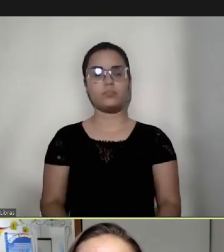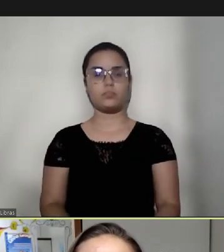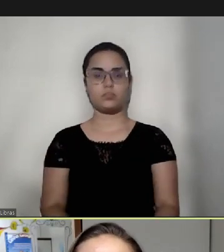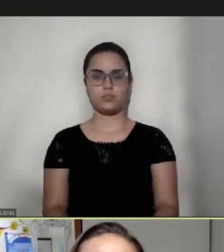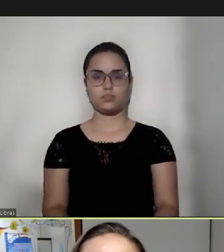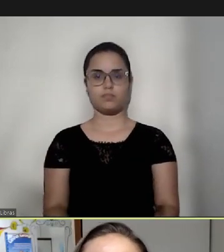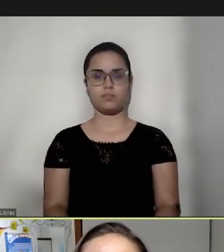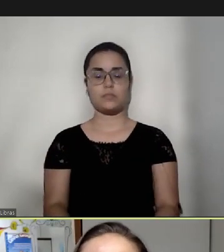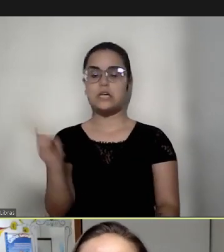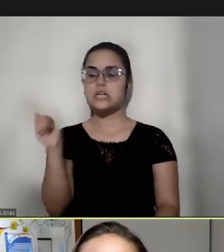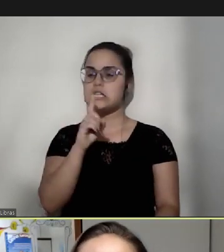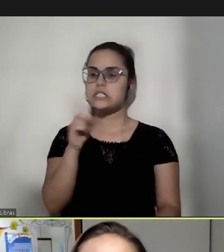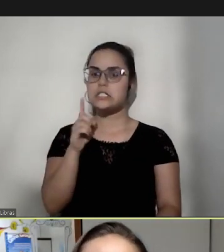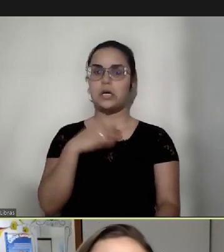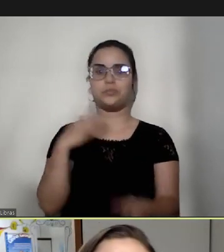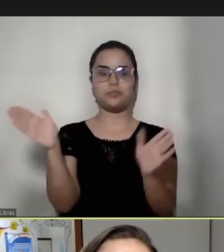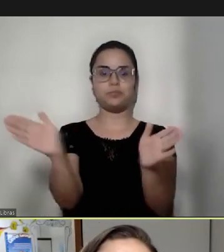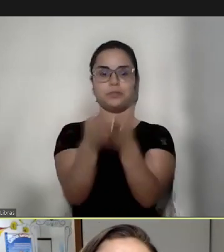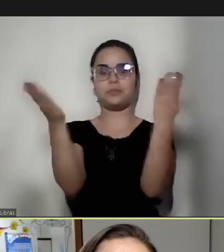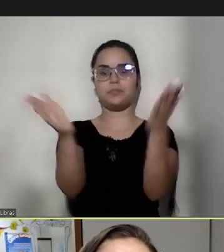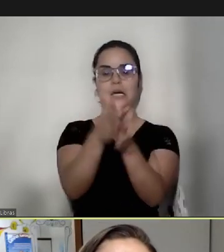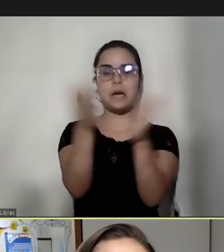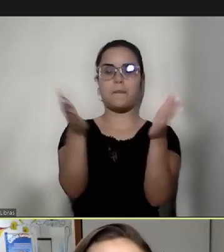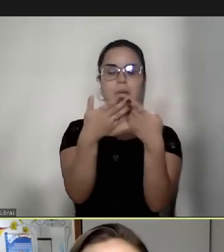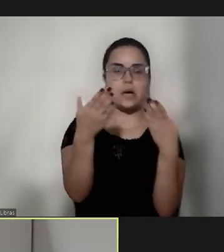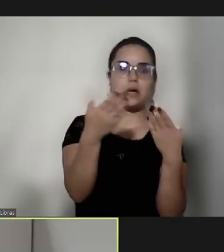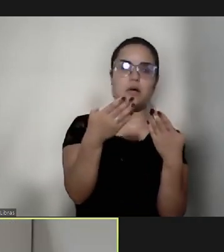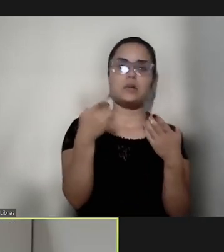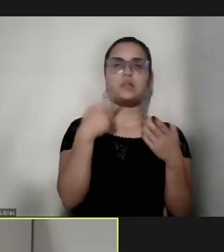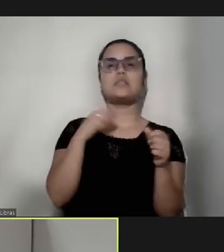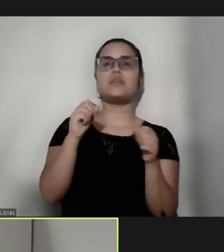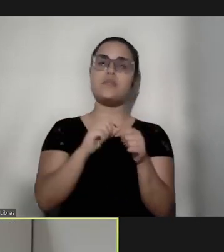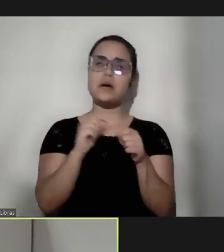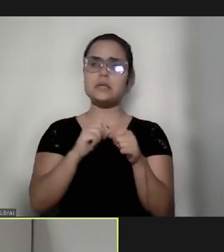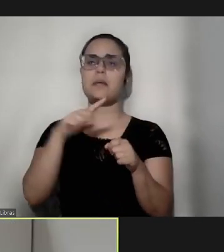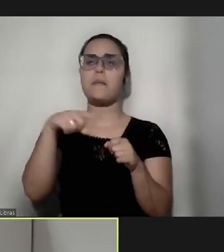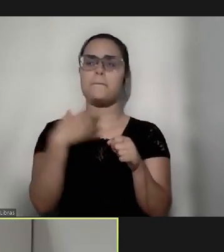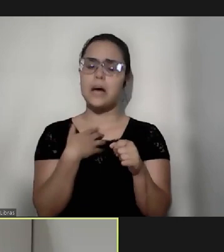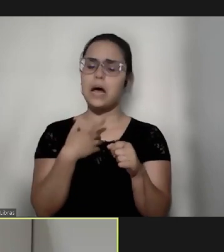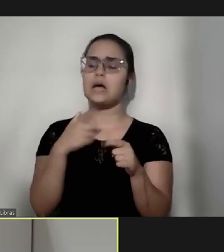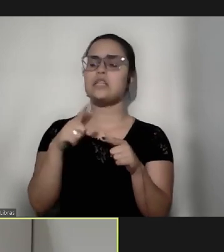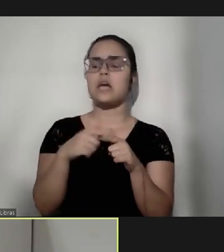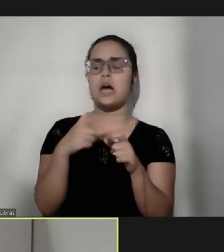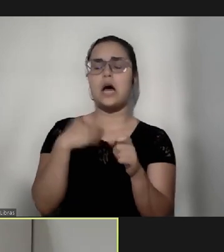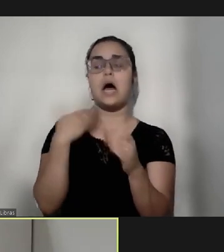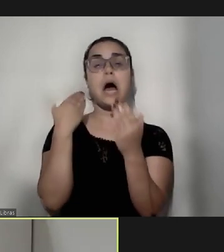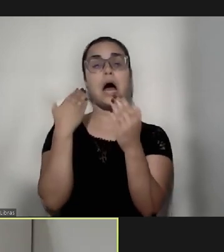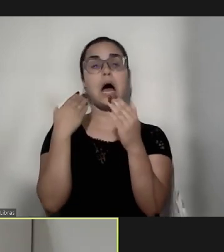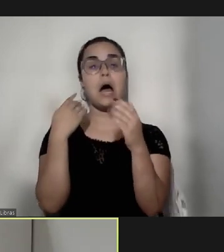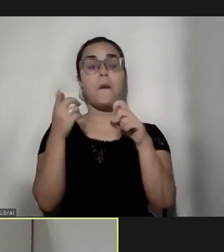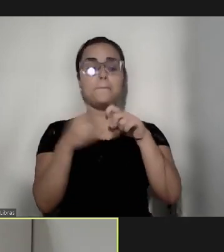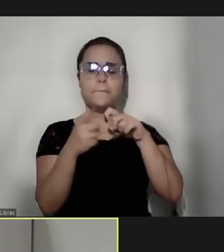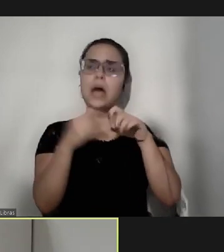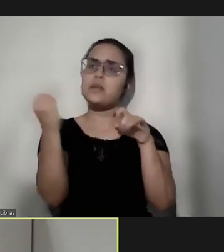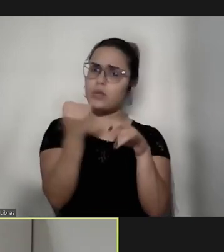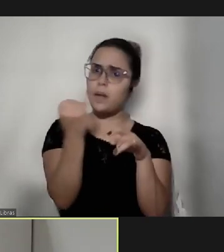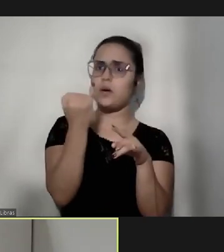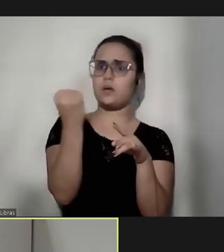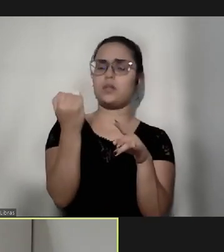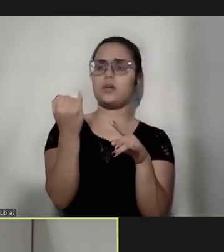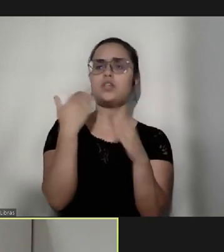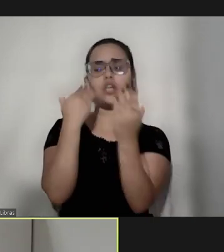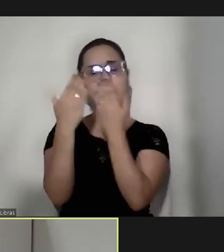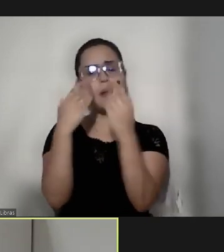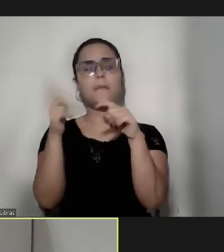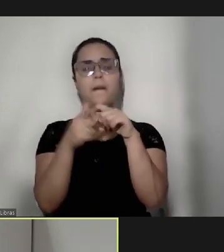não de tantos. Eu sei que o tratamento é importante, as terapias são importantes, mas a gente muitas